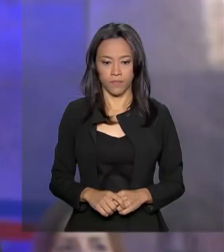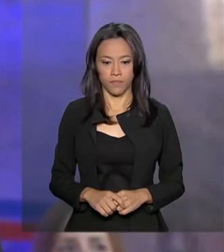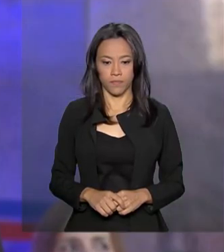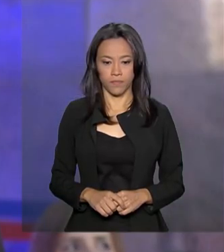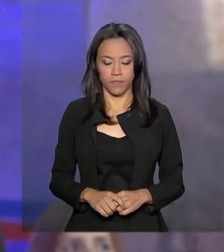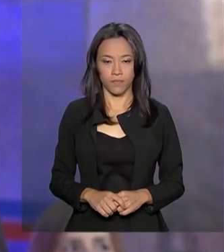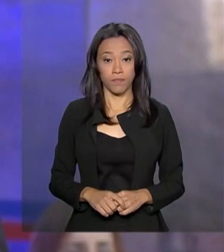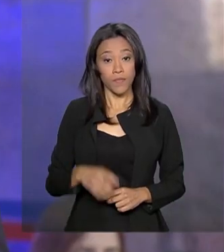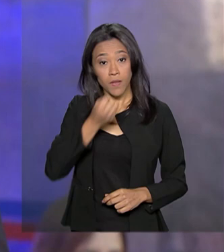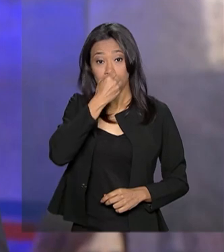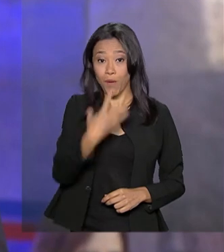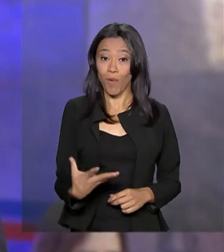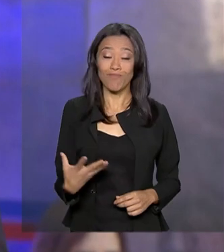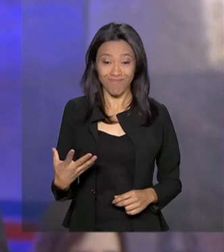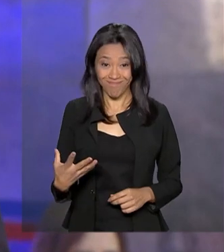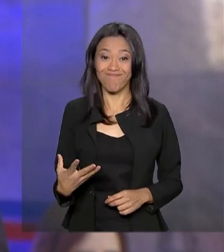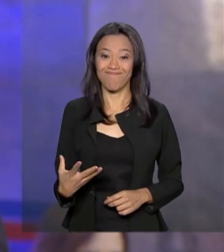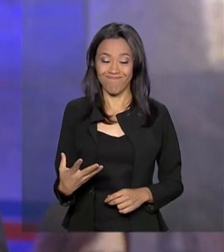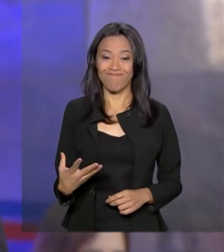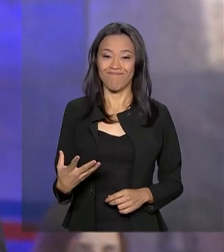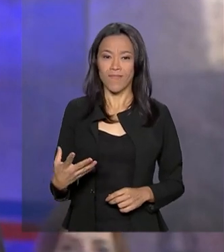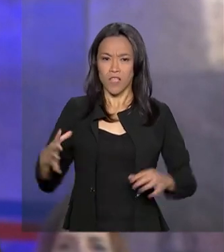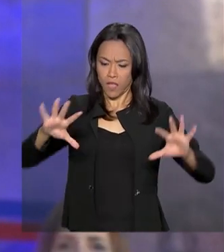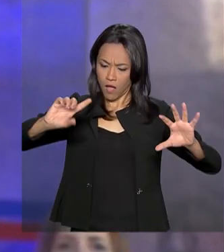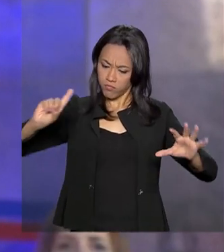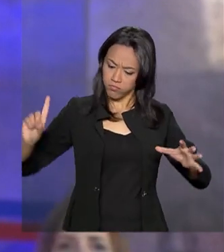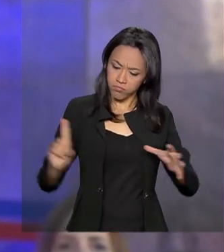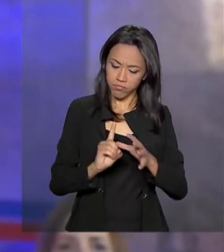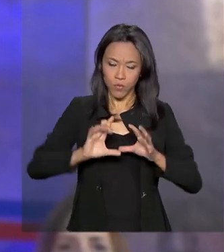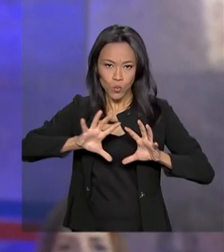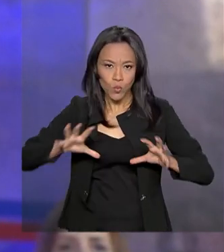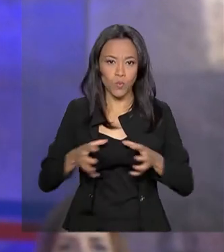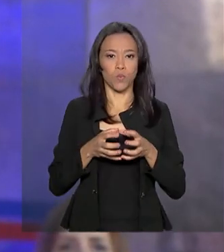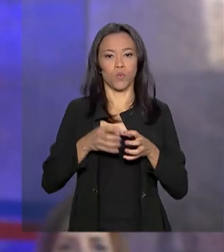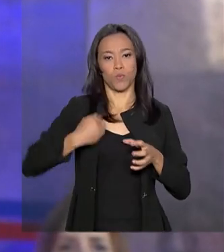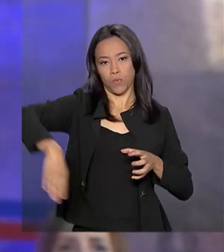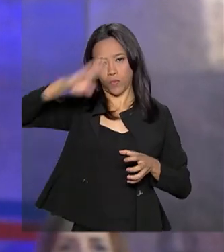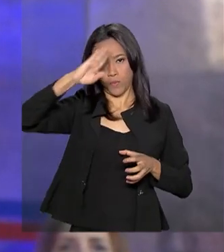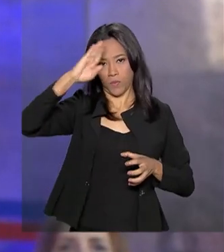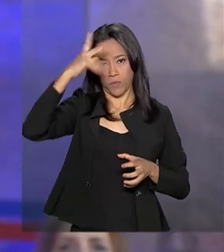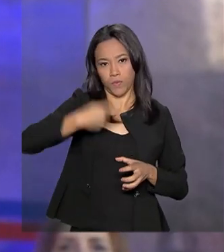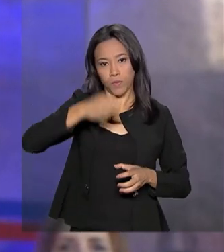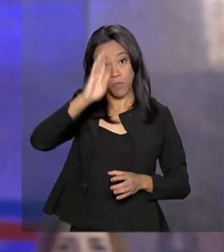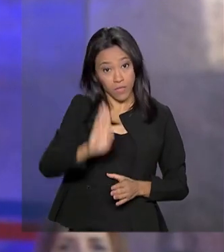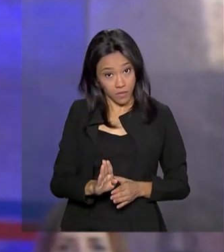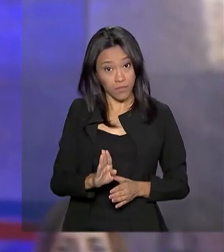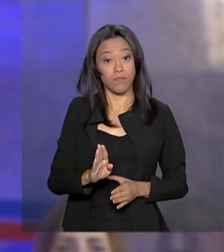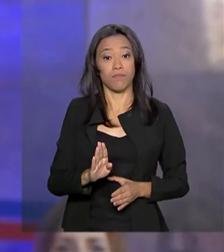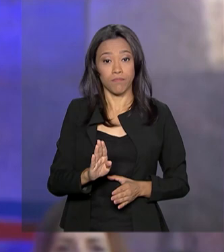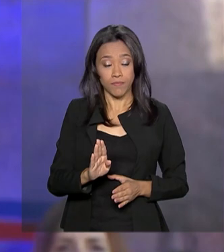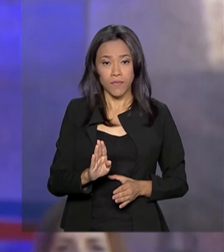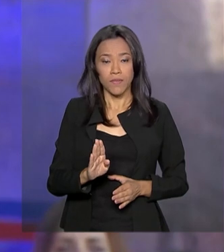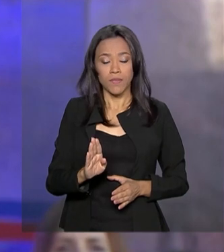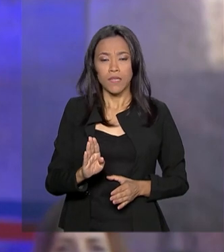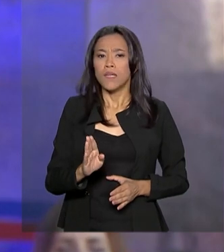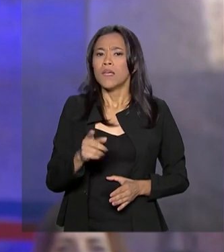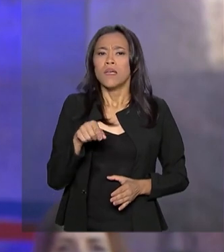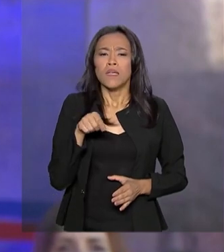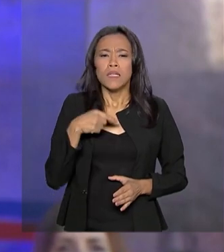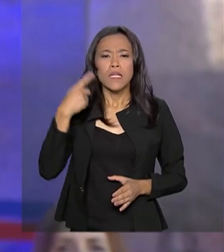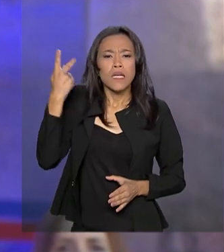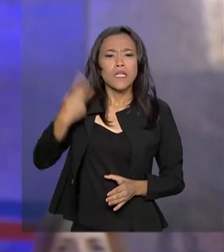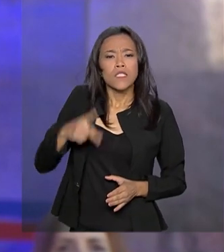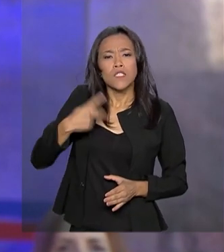É muito bom integrar umas forças armadas como a do Brasil, que em nenhum momento de sua